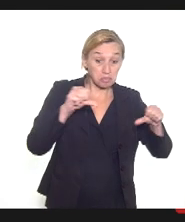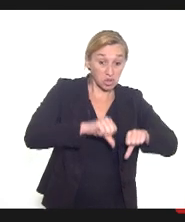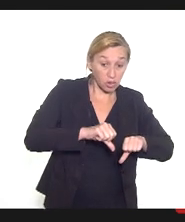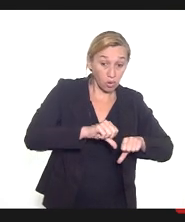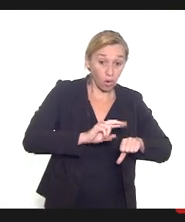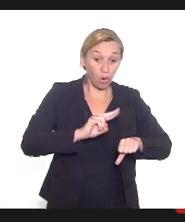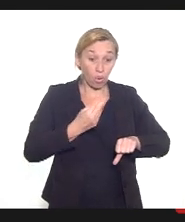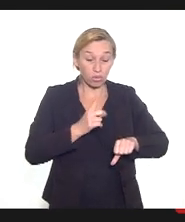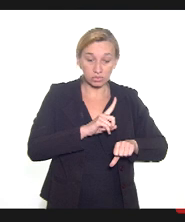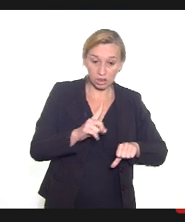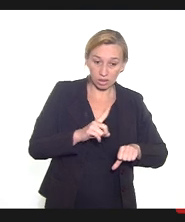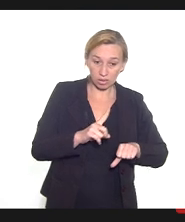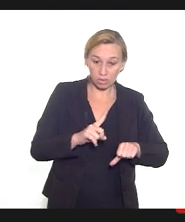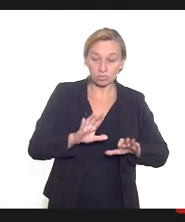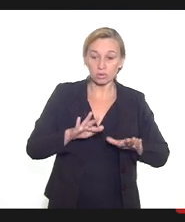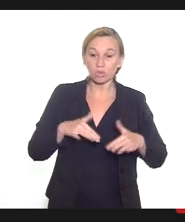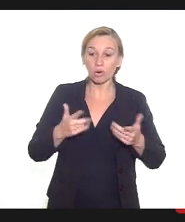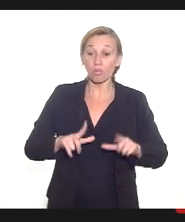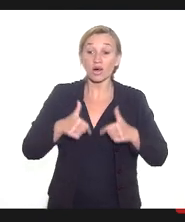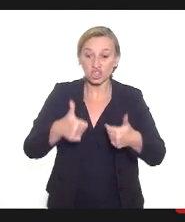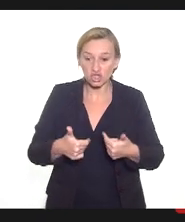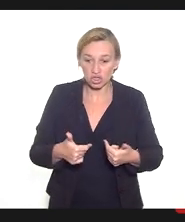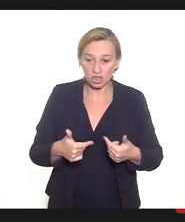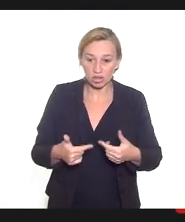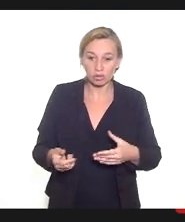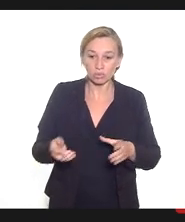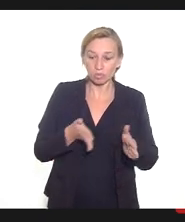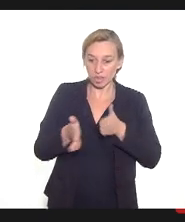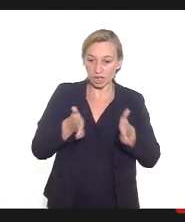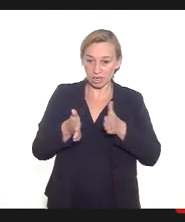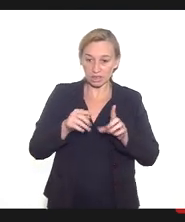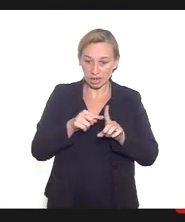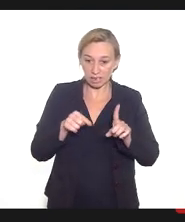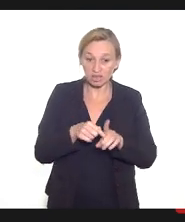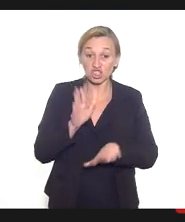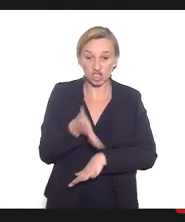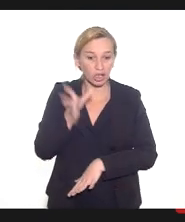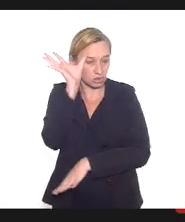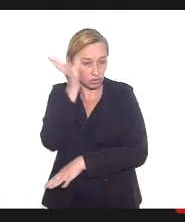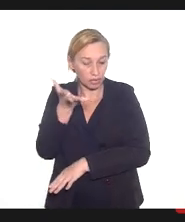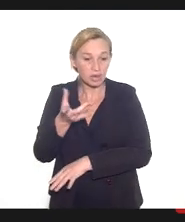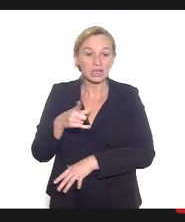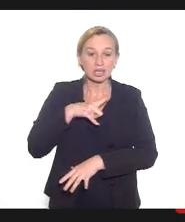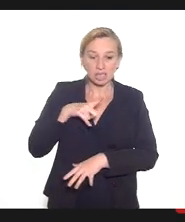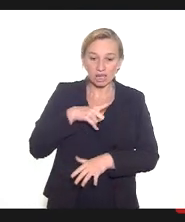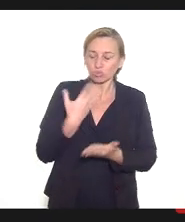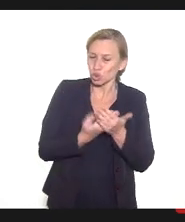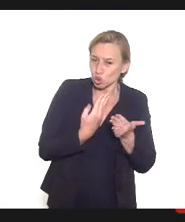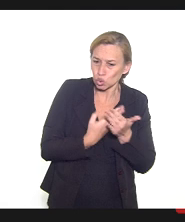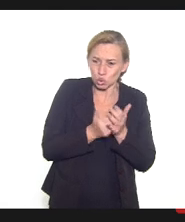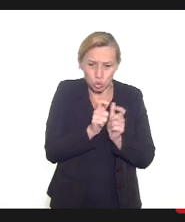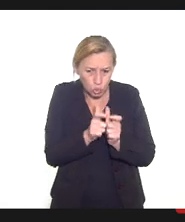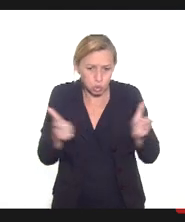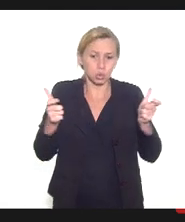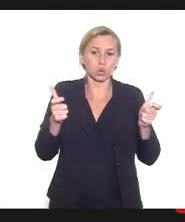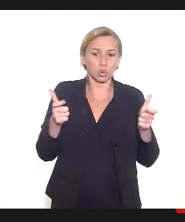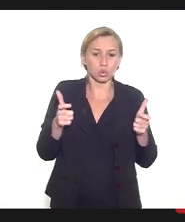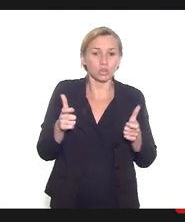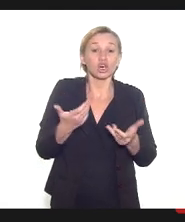efeitos da Covid-19 na gravidez. Mas isso já está resolvido. Nós temos amplos estudos, inclusive